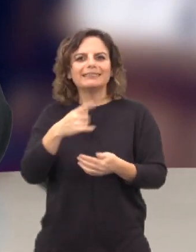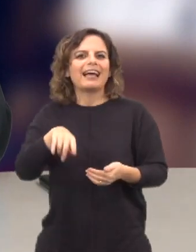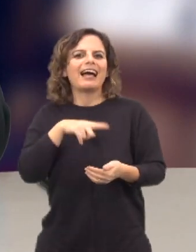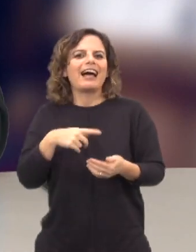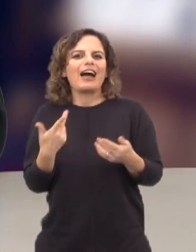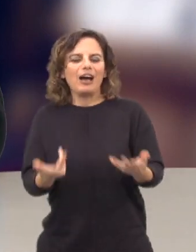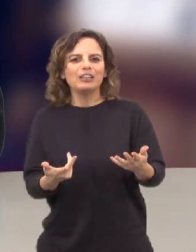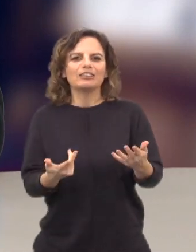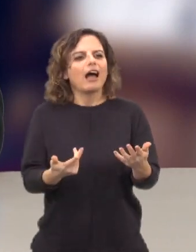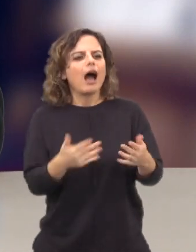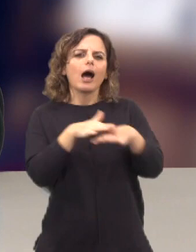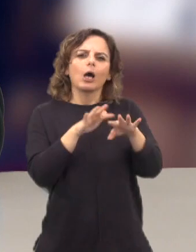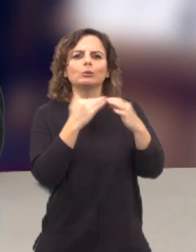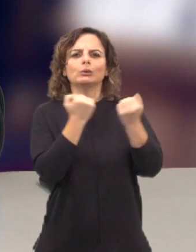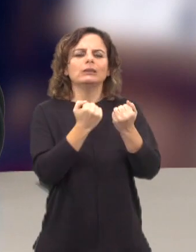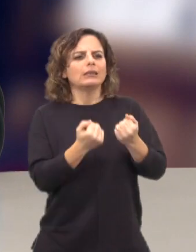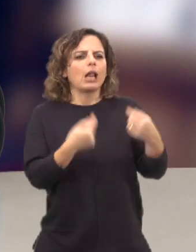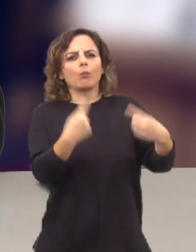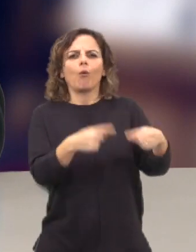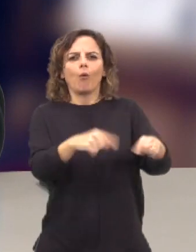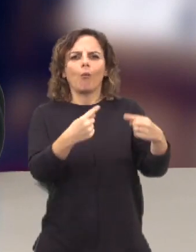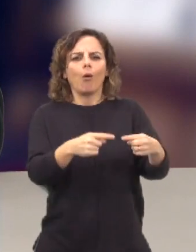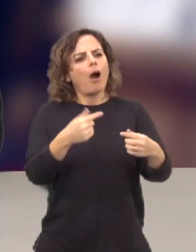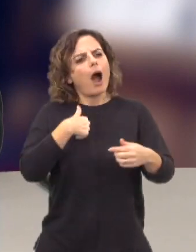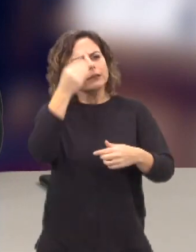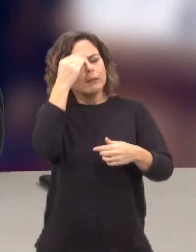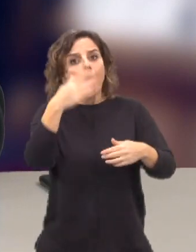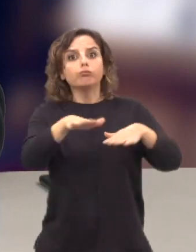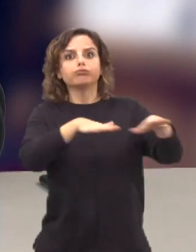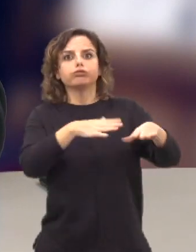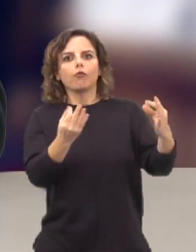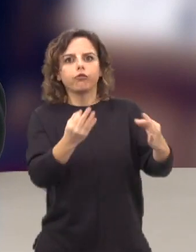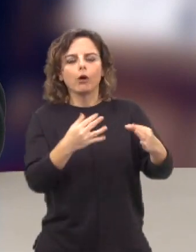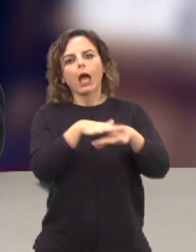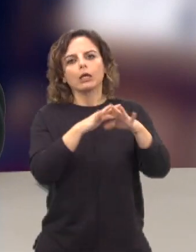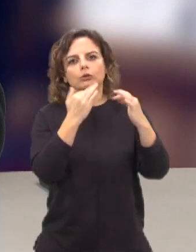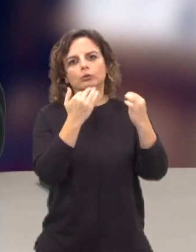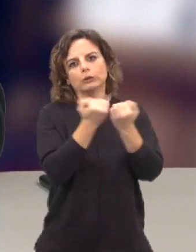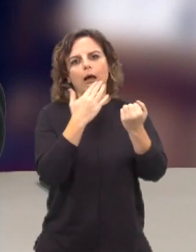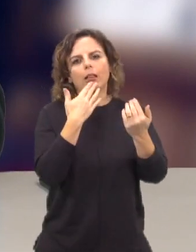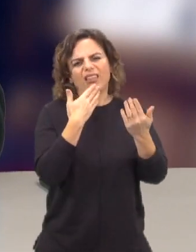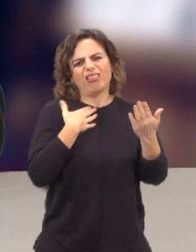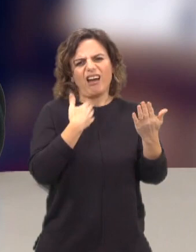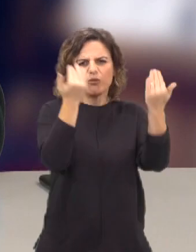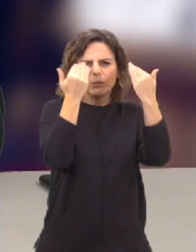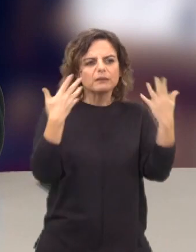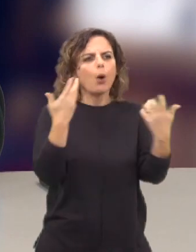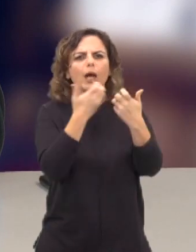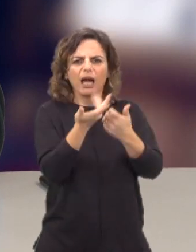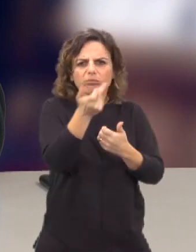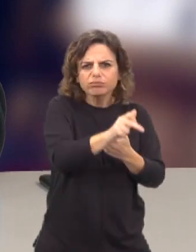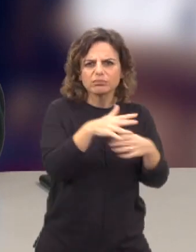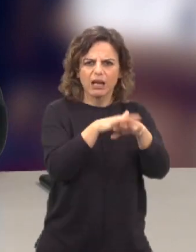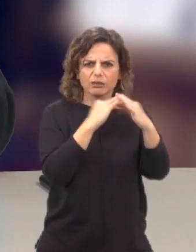precisamos apenas de redes sociais para saber que houve um sismo ou saber que acaba de incluir uma guerra, um